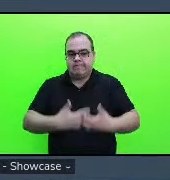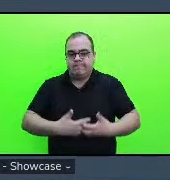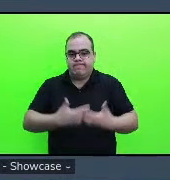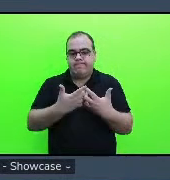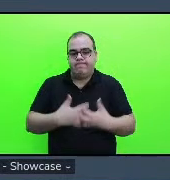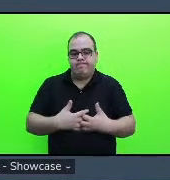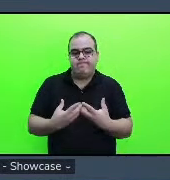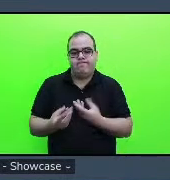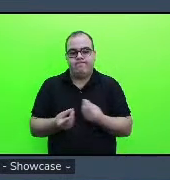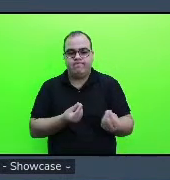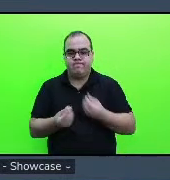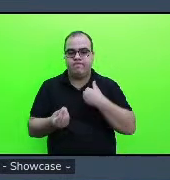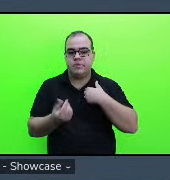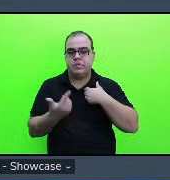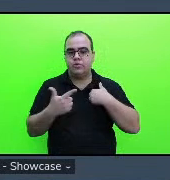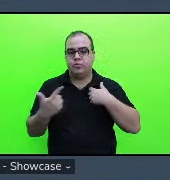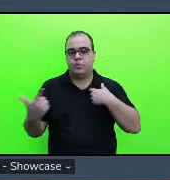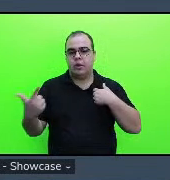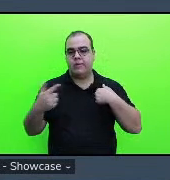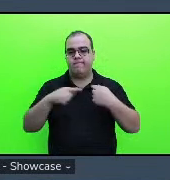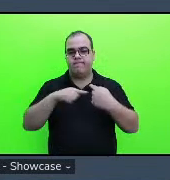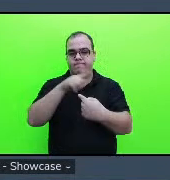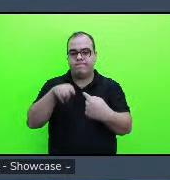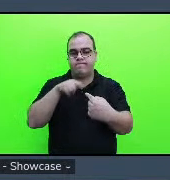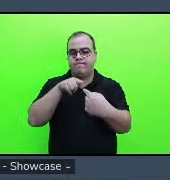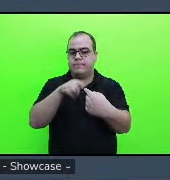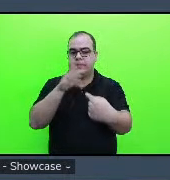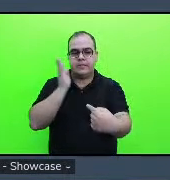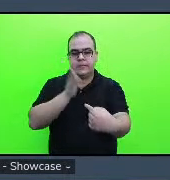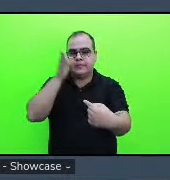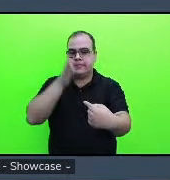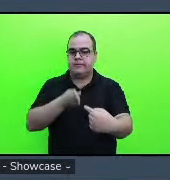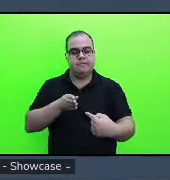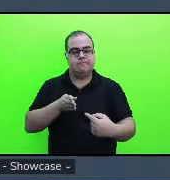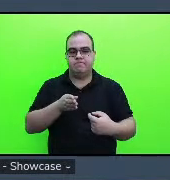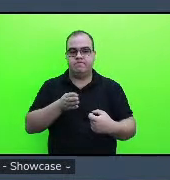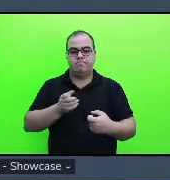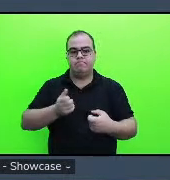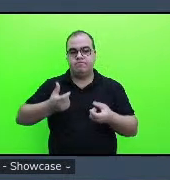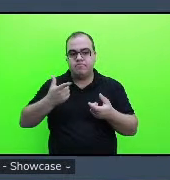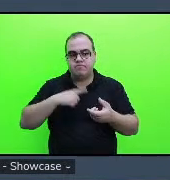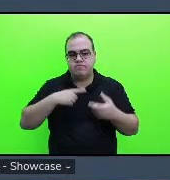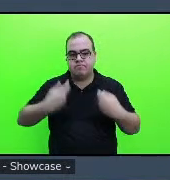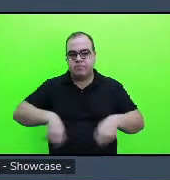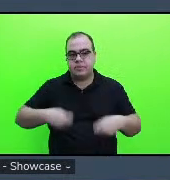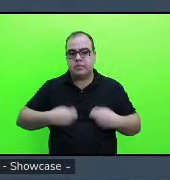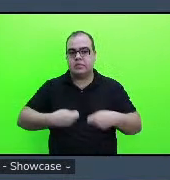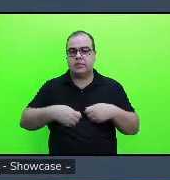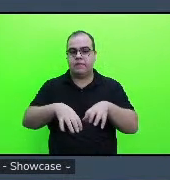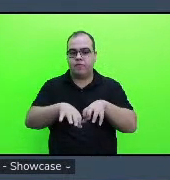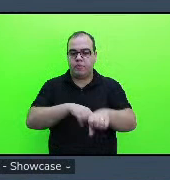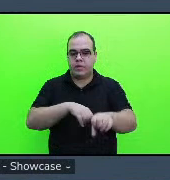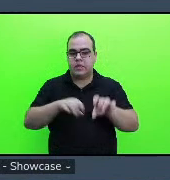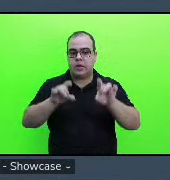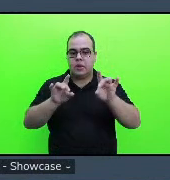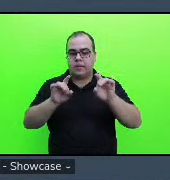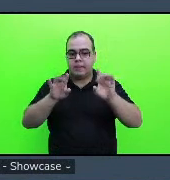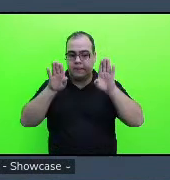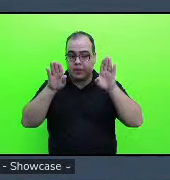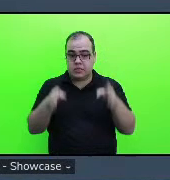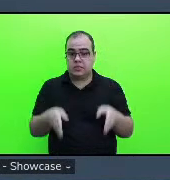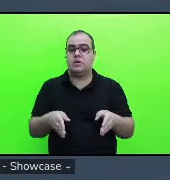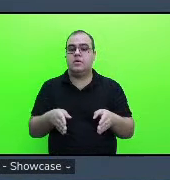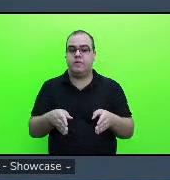intencionalidade que deveria ser porque falta essa formação mais específica e com